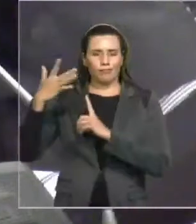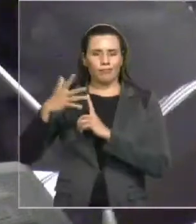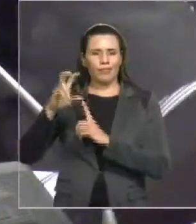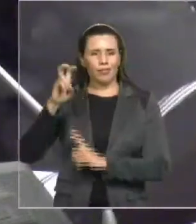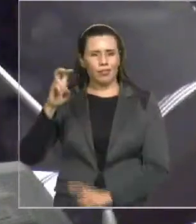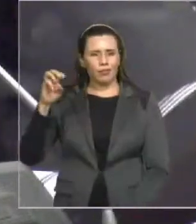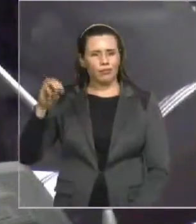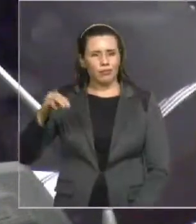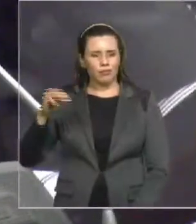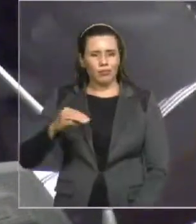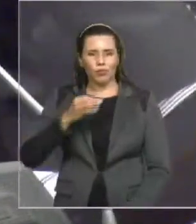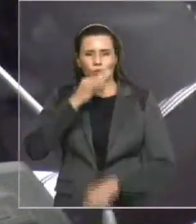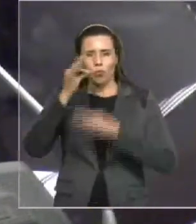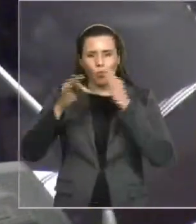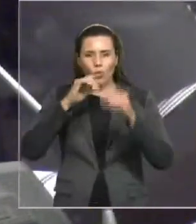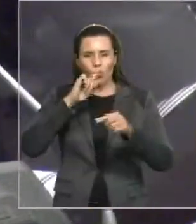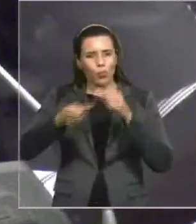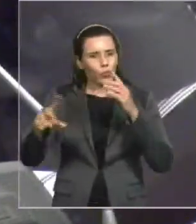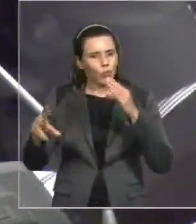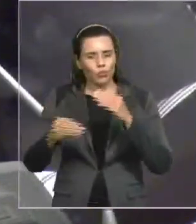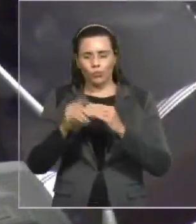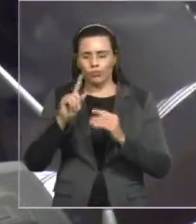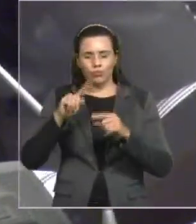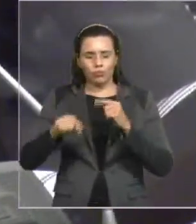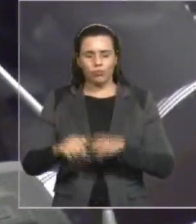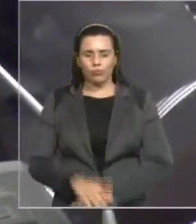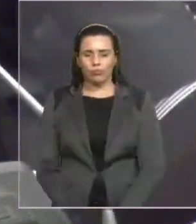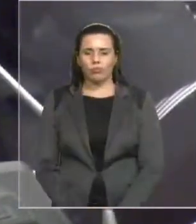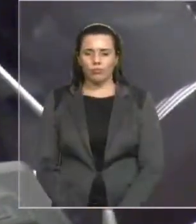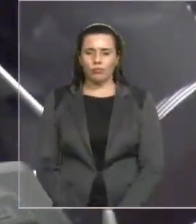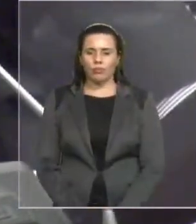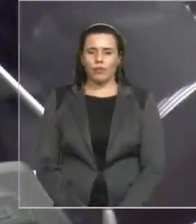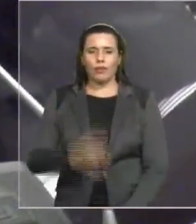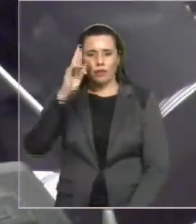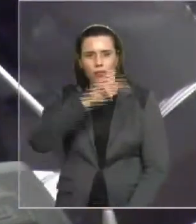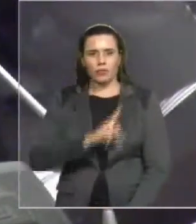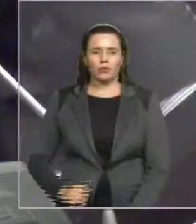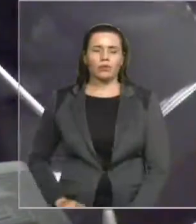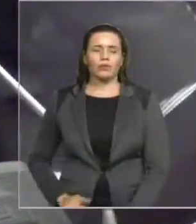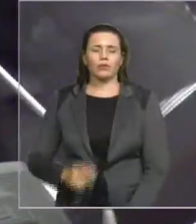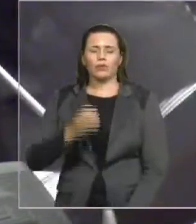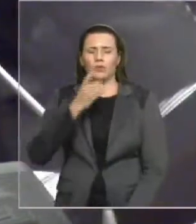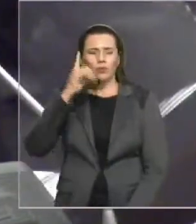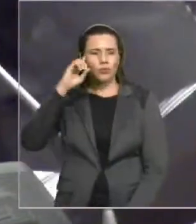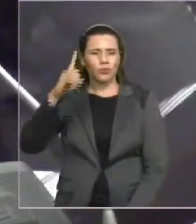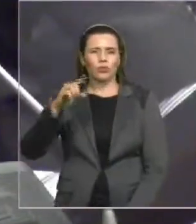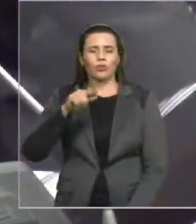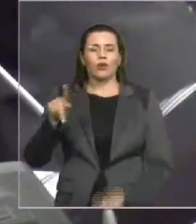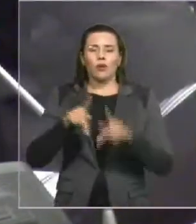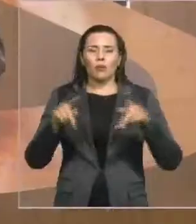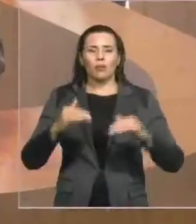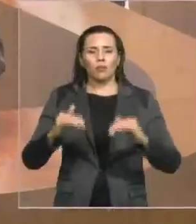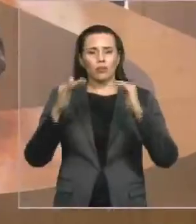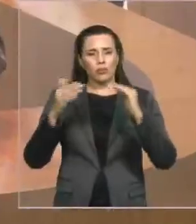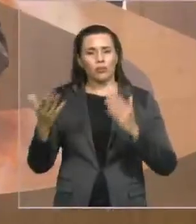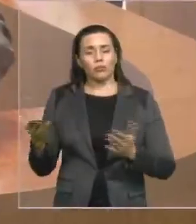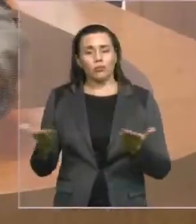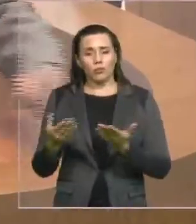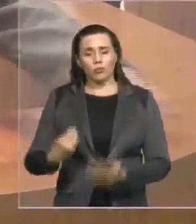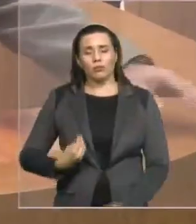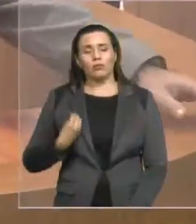Senhor Presidente, bom dia deputados, deputadas, galeria, imprensa. Queria saudar também os procuradores do Estado que se encontram